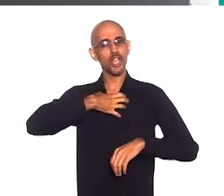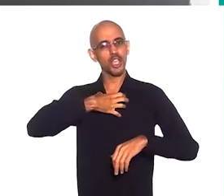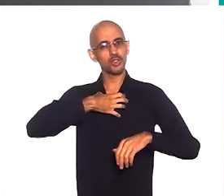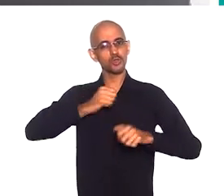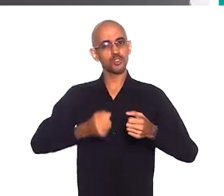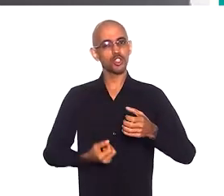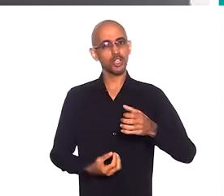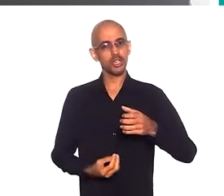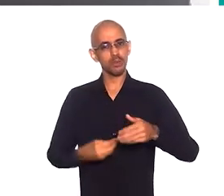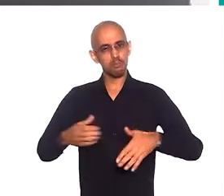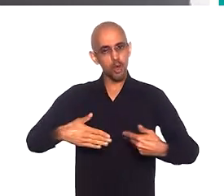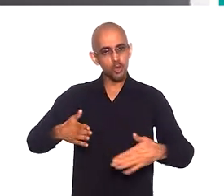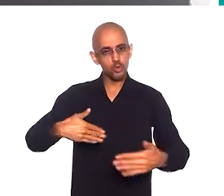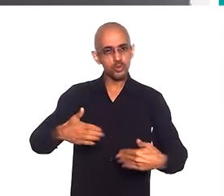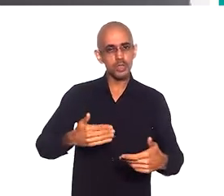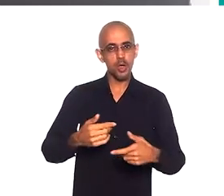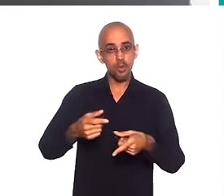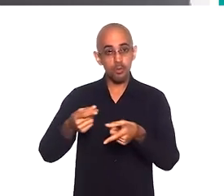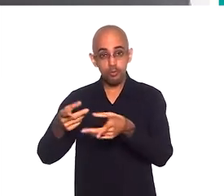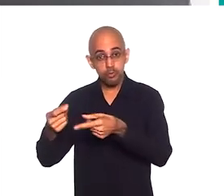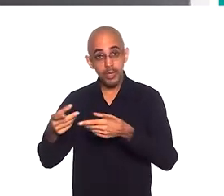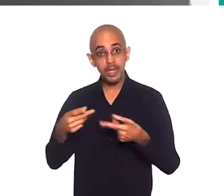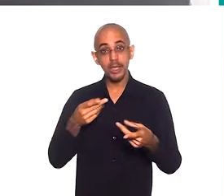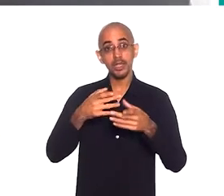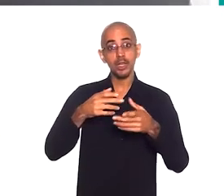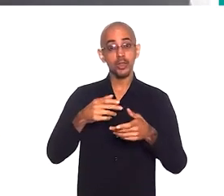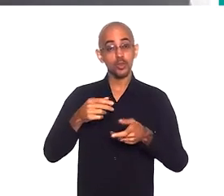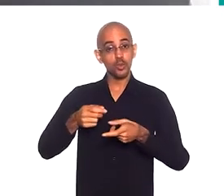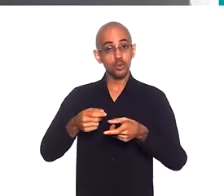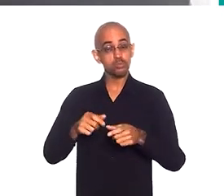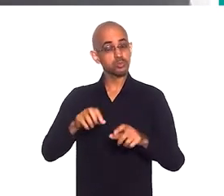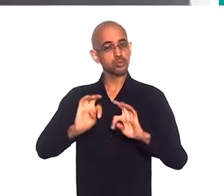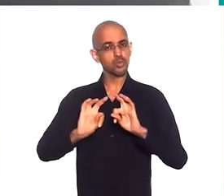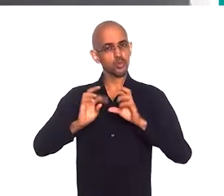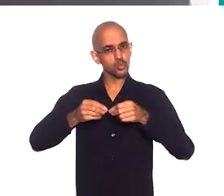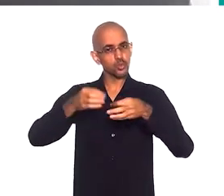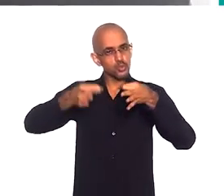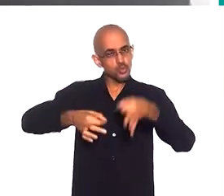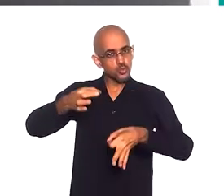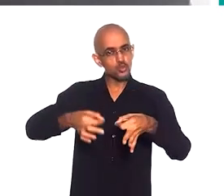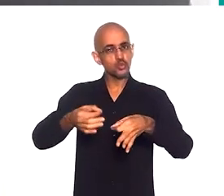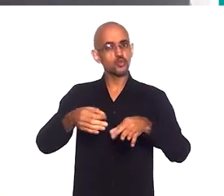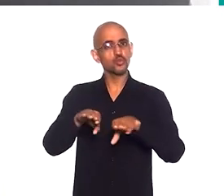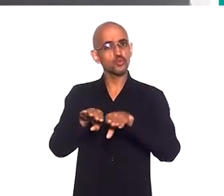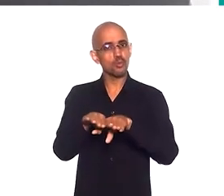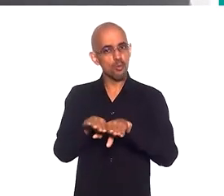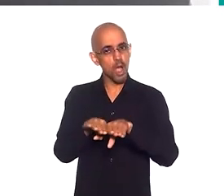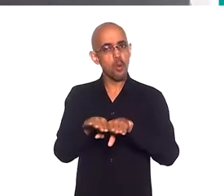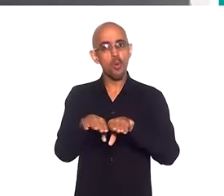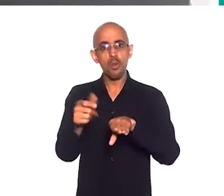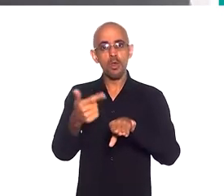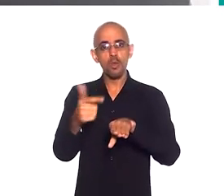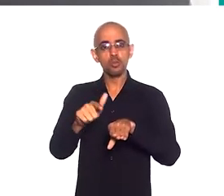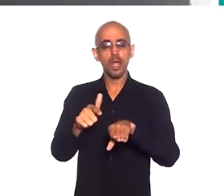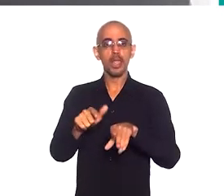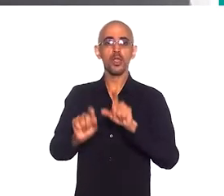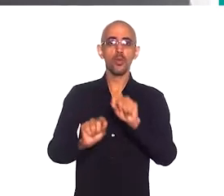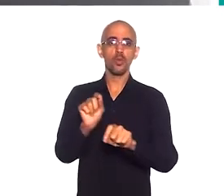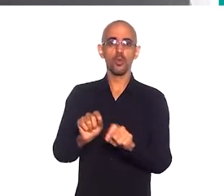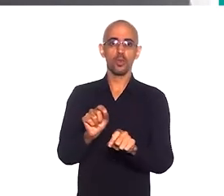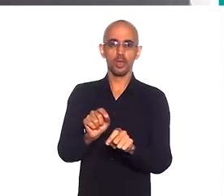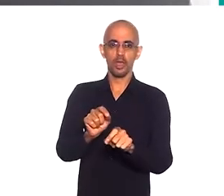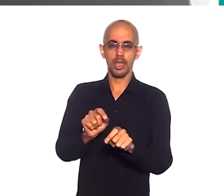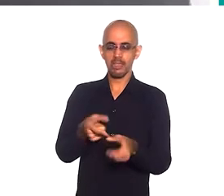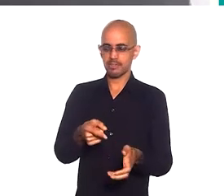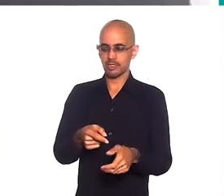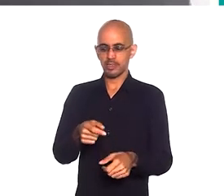no modo de comercialização, dentro do comércio justo. e uma economia onde não há essa questão da